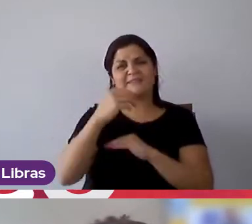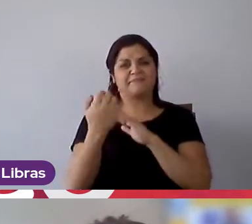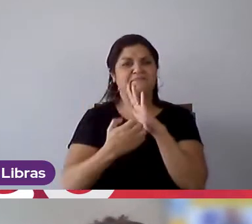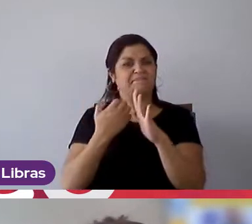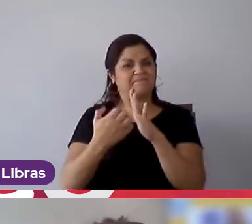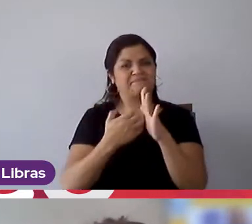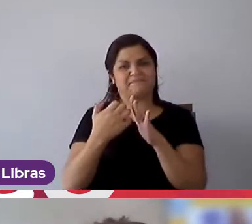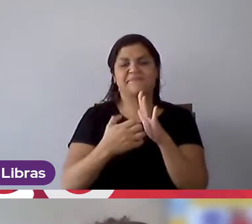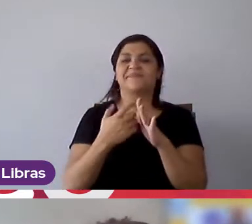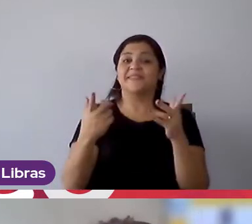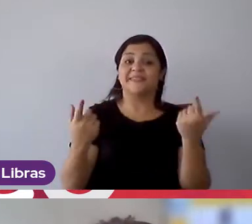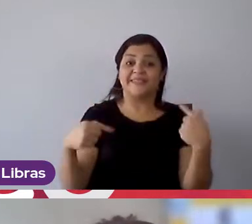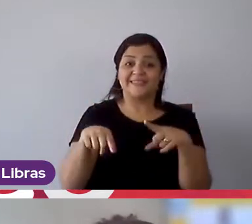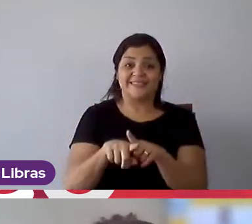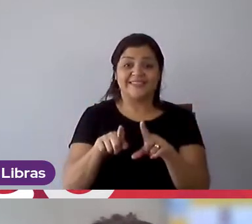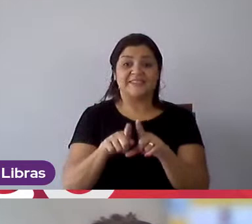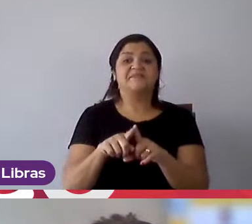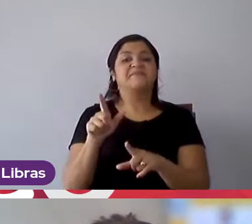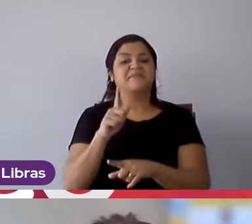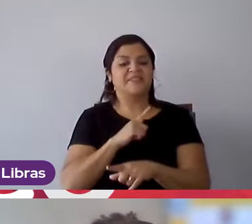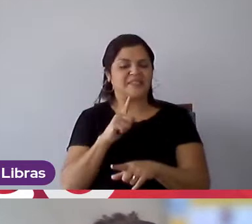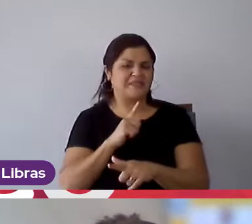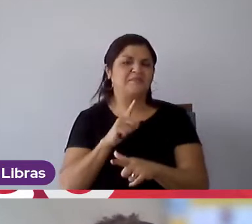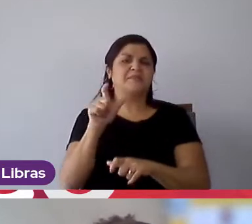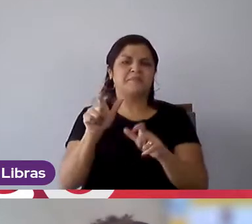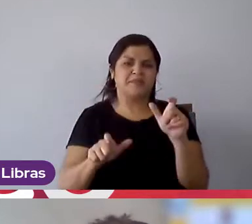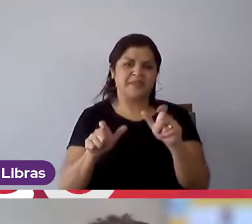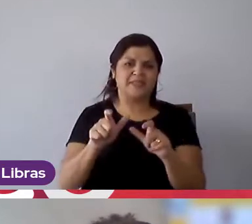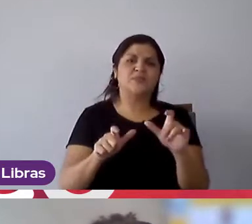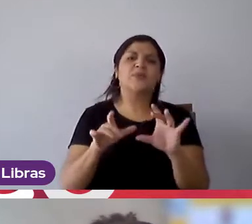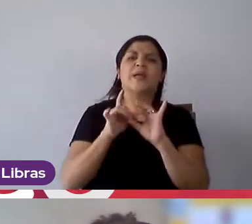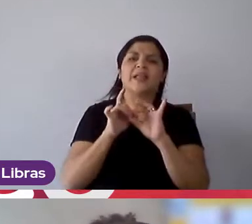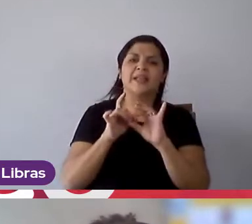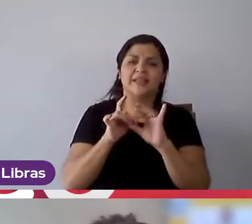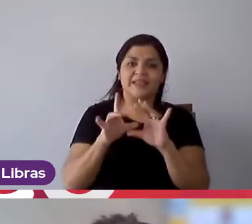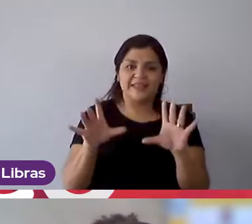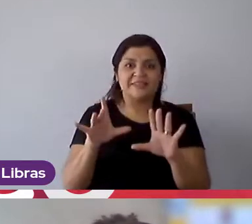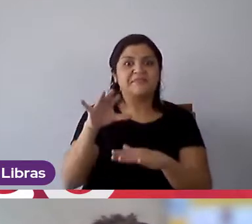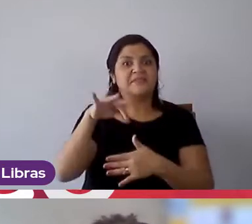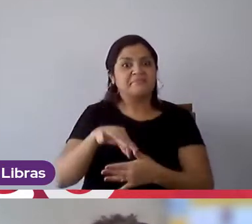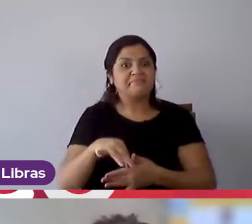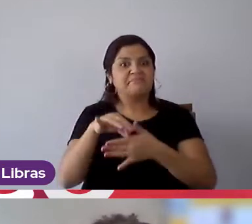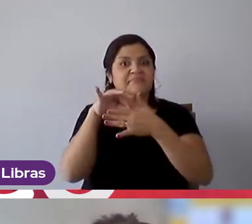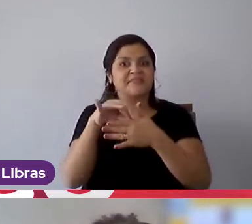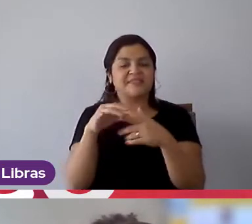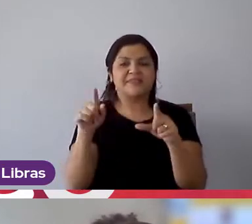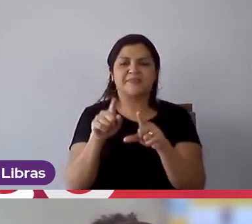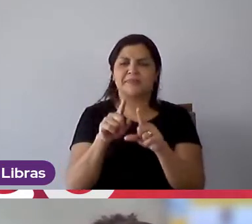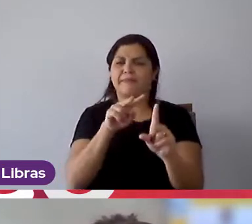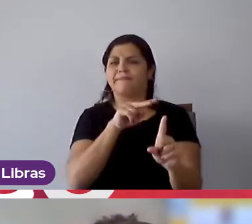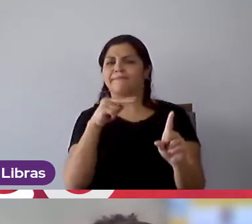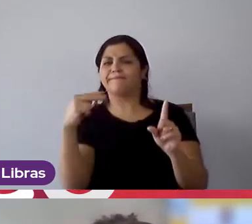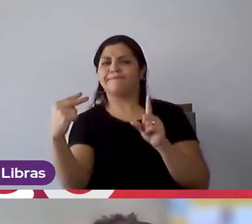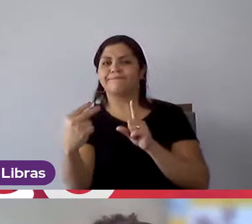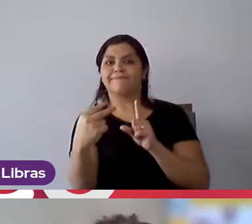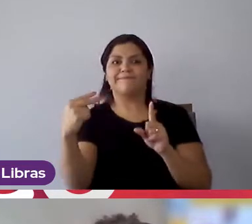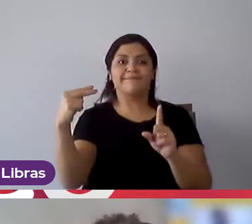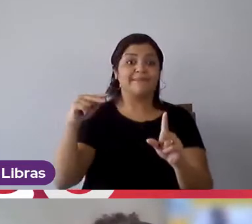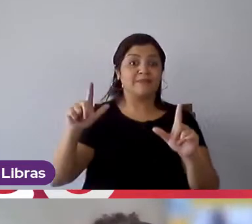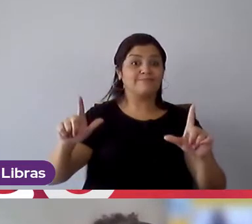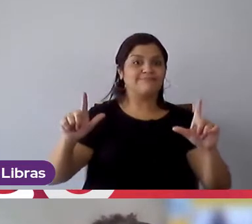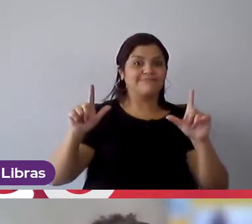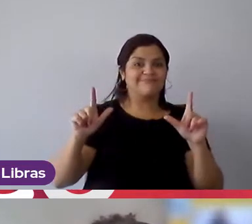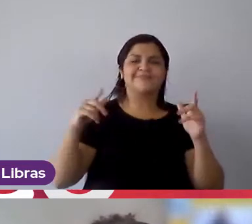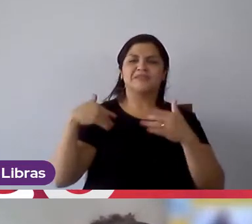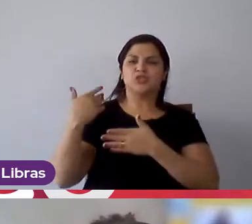é, até com as pessoas da liderança, dá muita visibilidade para a gente, desenvolve